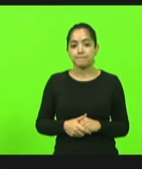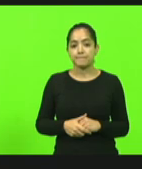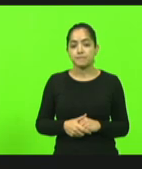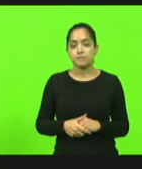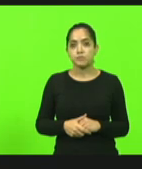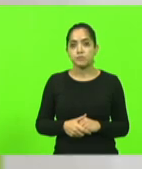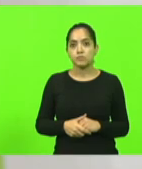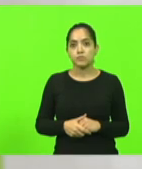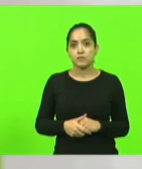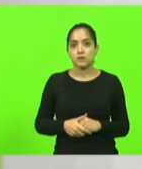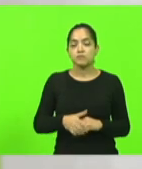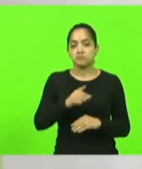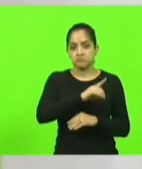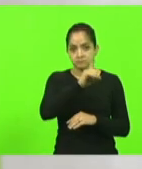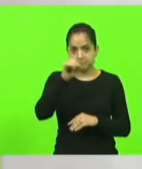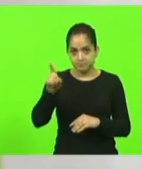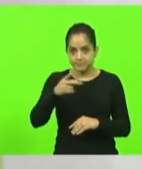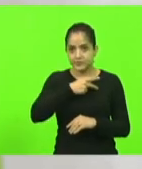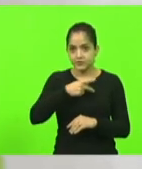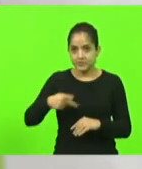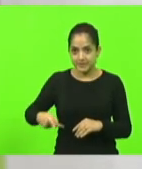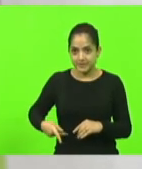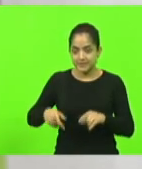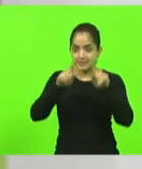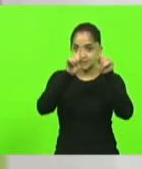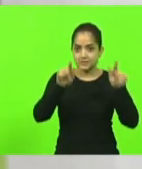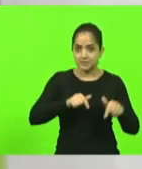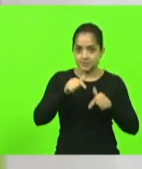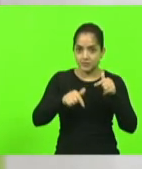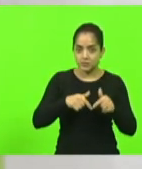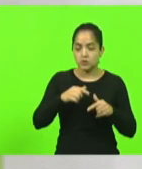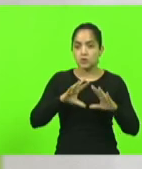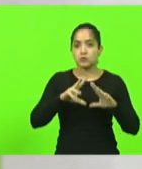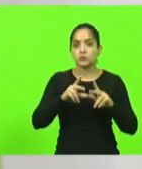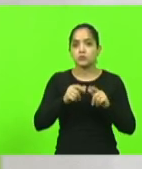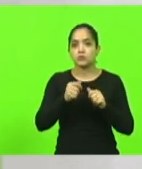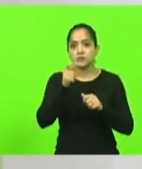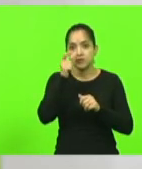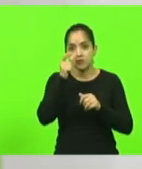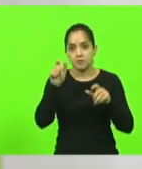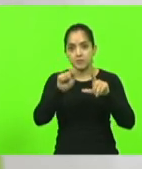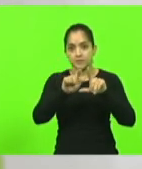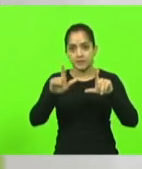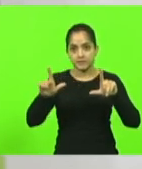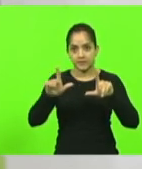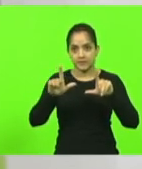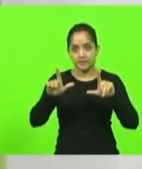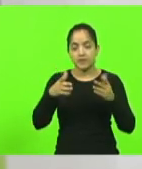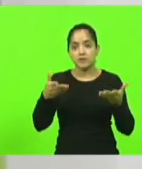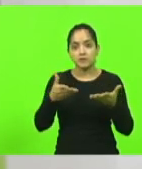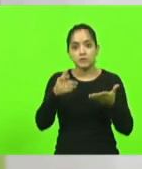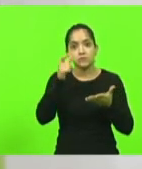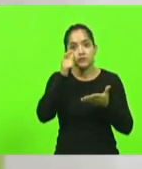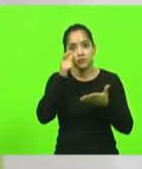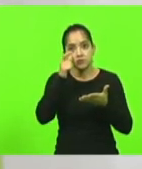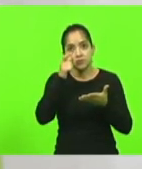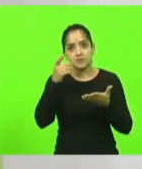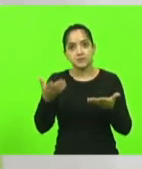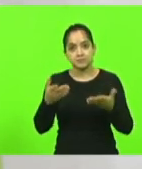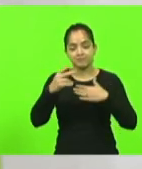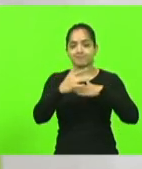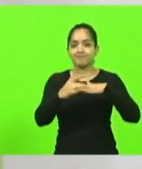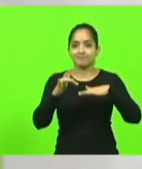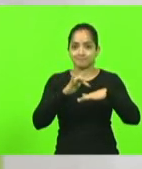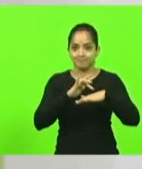Muito bom dia, presidente. Bom dia a todos os servidores da casa, que eles nos acompanham pela TVAO e que, posteriormente, irão nos acompanhar também pelas nossas redes